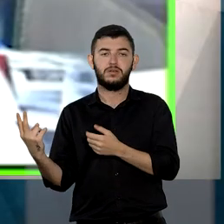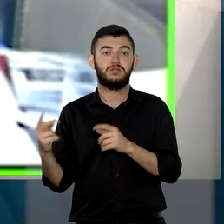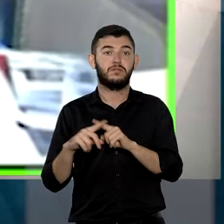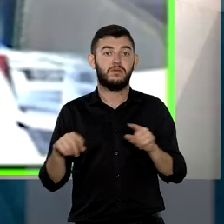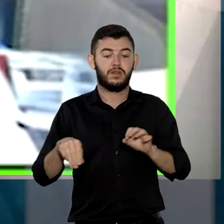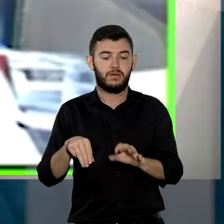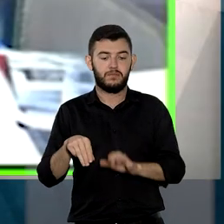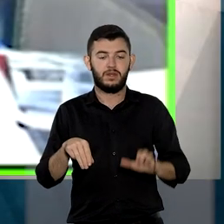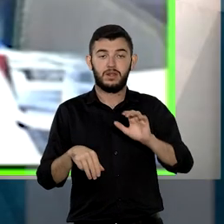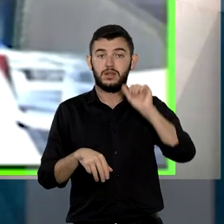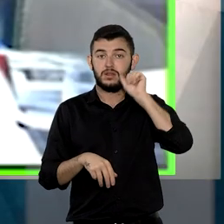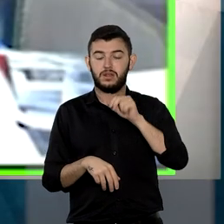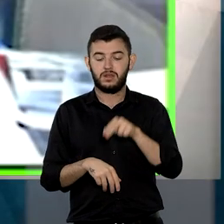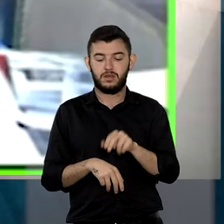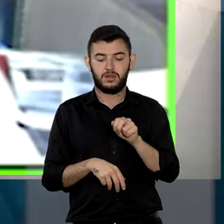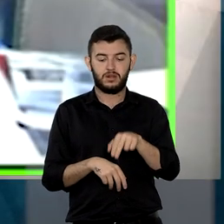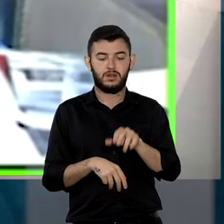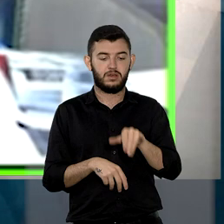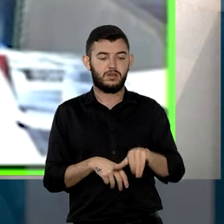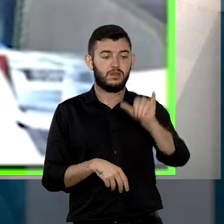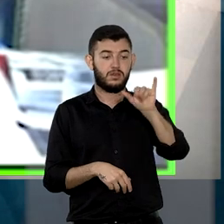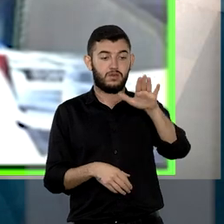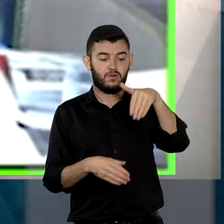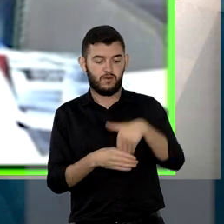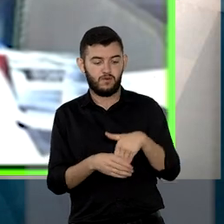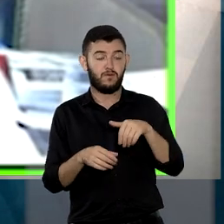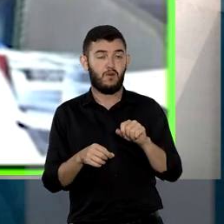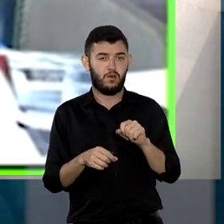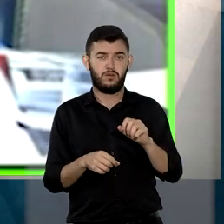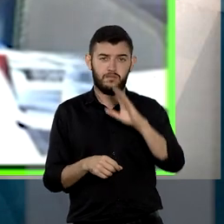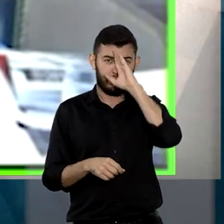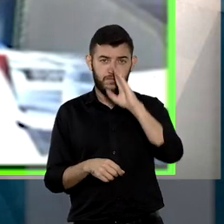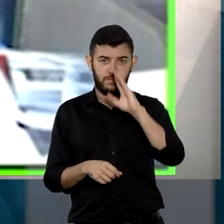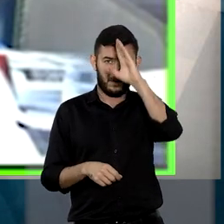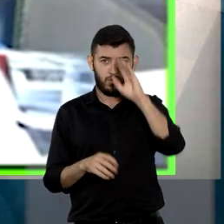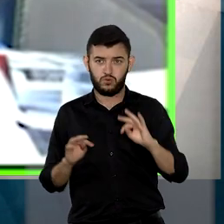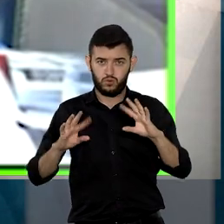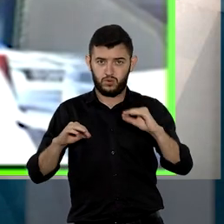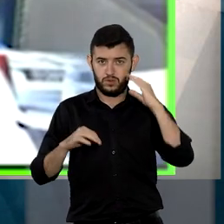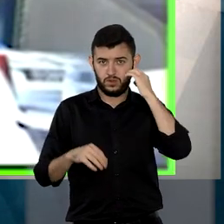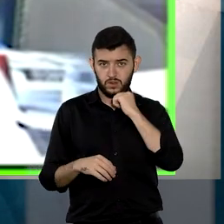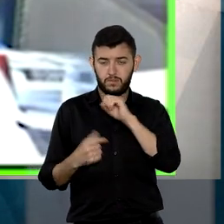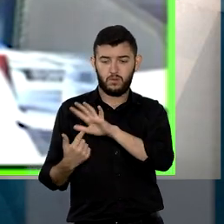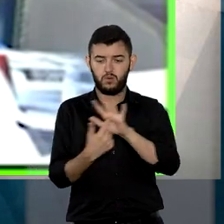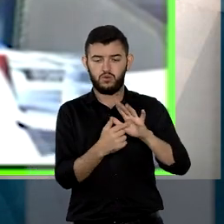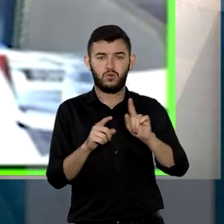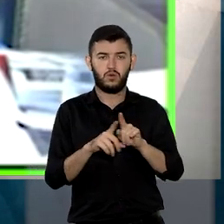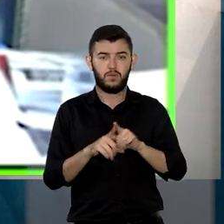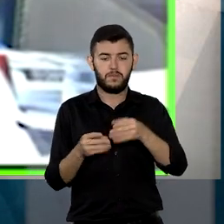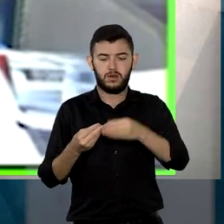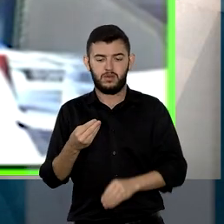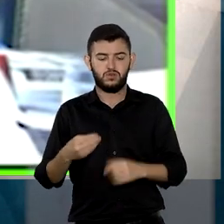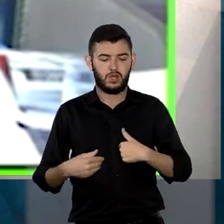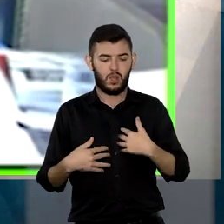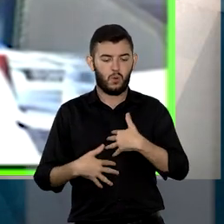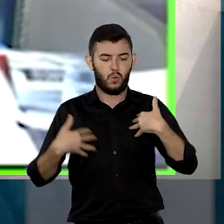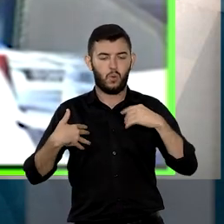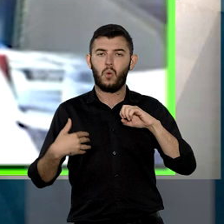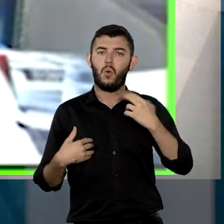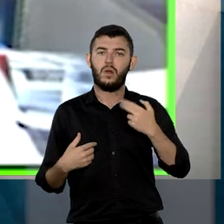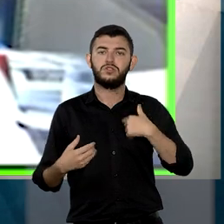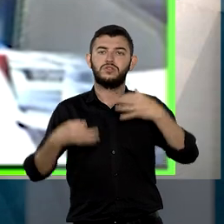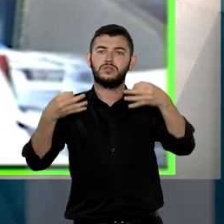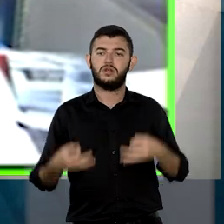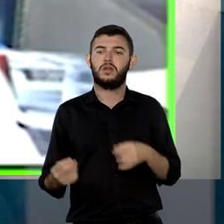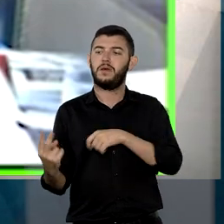ministra relatora, Nancy Andrigui, cujo voto prevaleceu, destacou que os excessos do profissional que ofendam a honra e a dignidade de